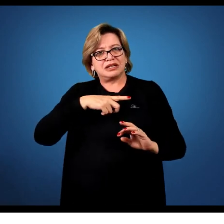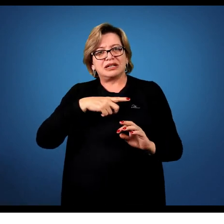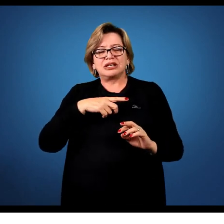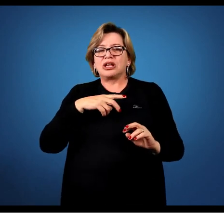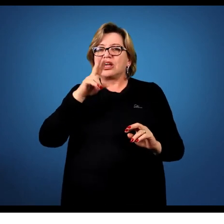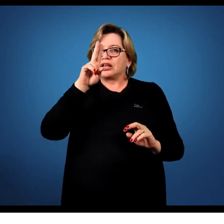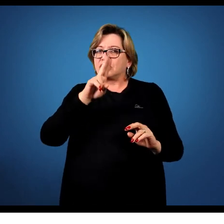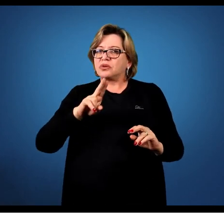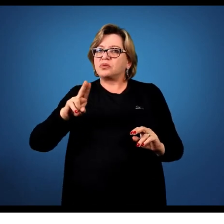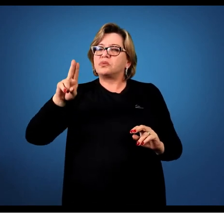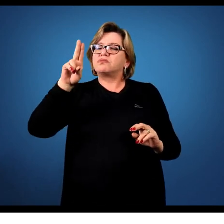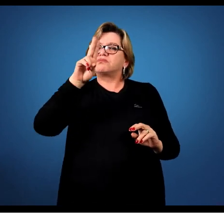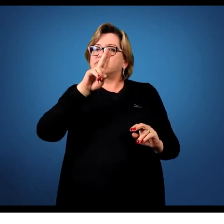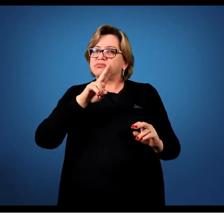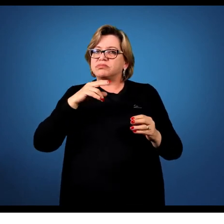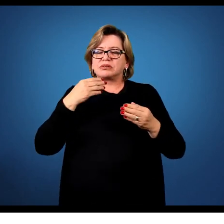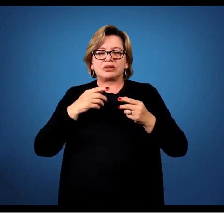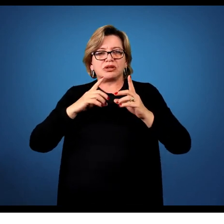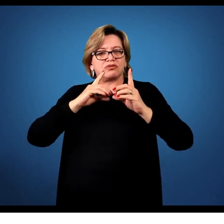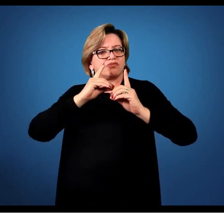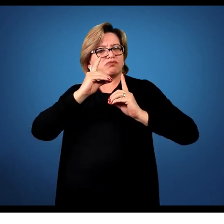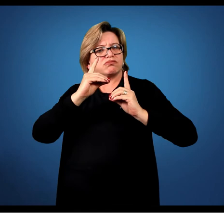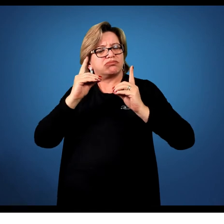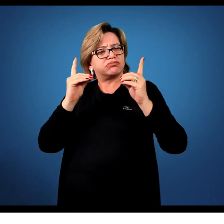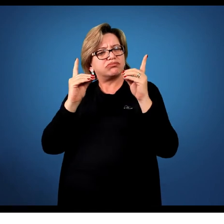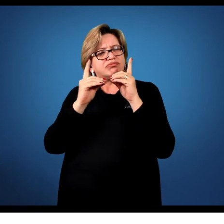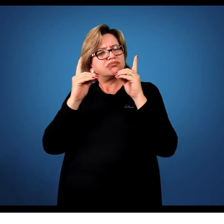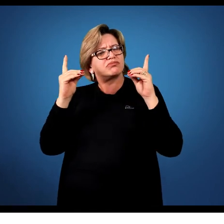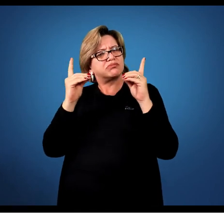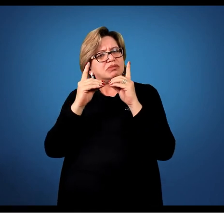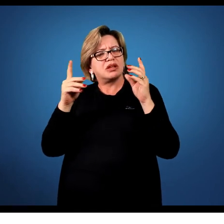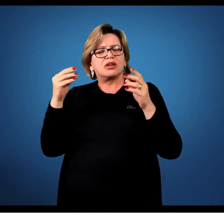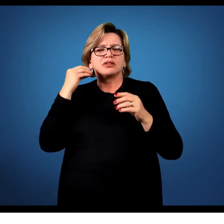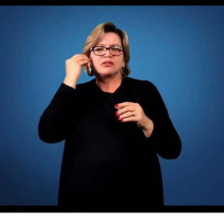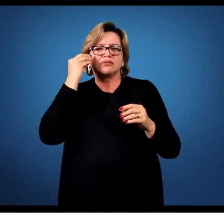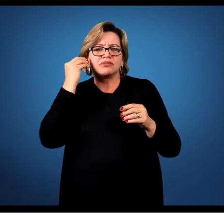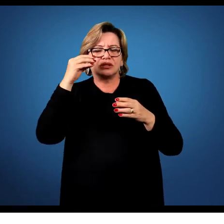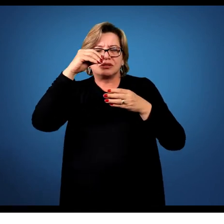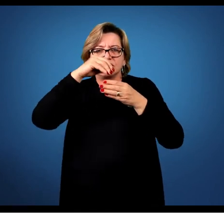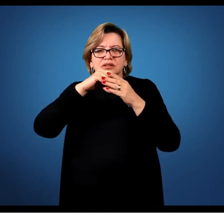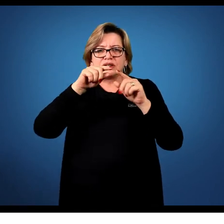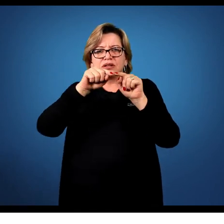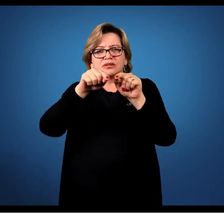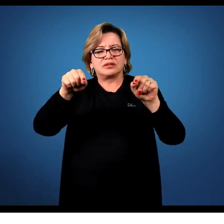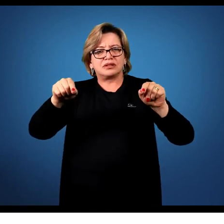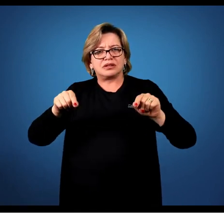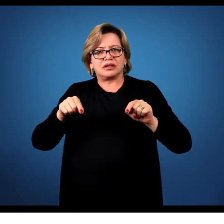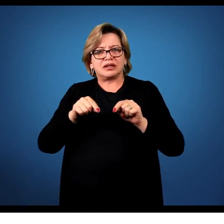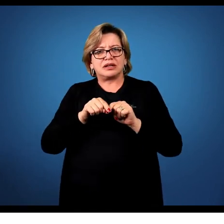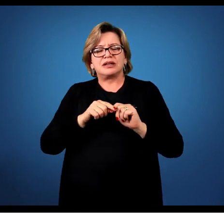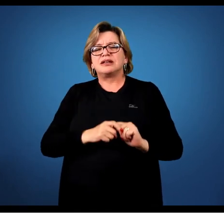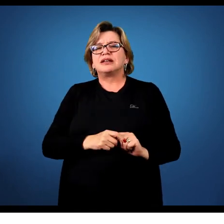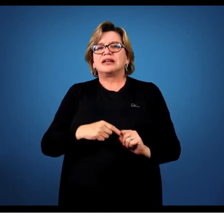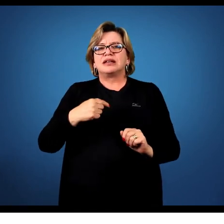são muito úteis para que a gente dialogue realmente com essa experiência dentro da sala de aula. Então, eu acredito que esse